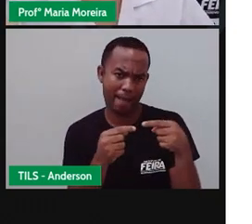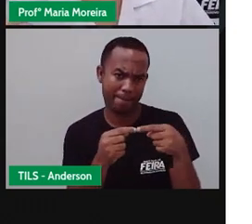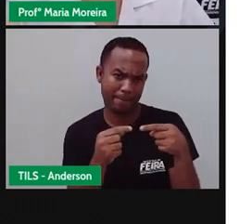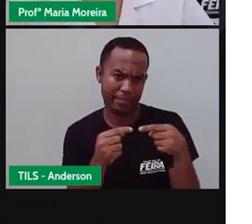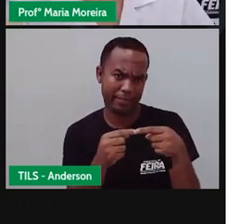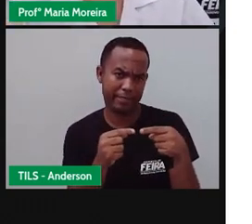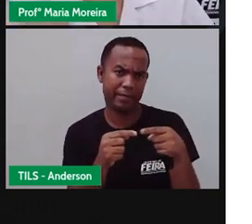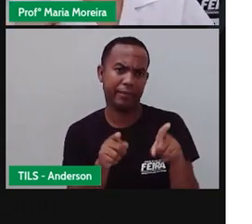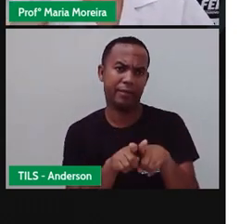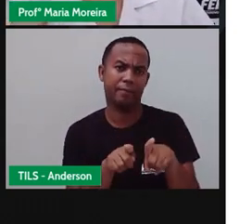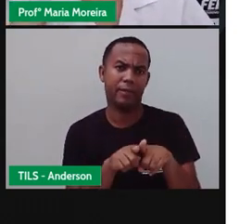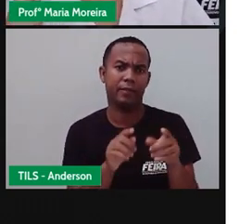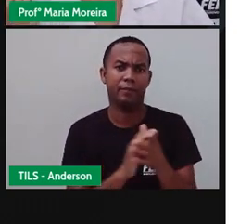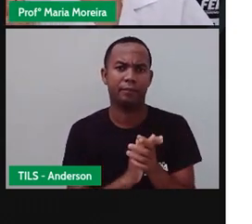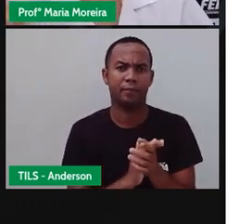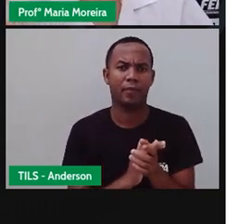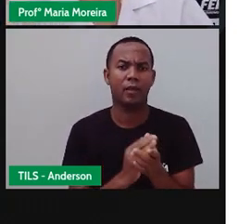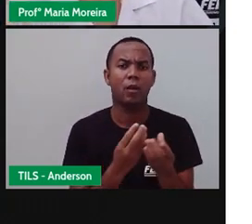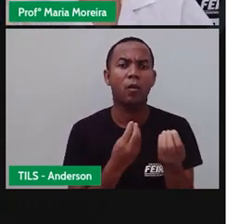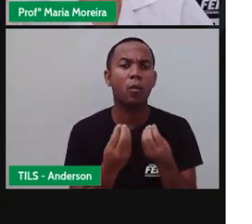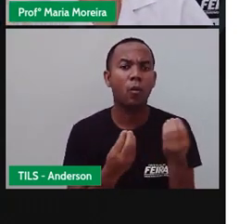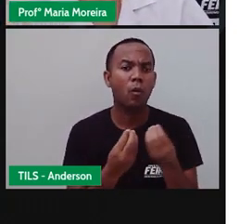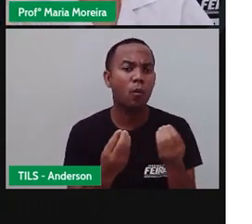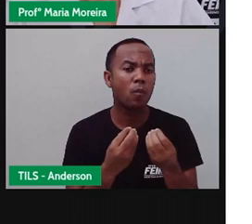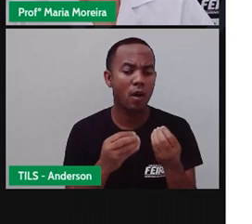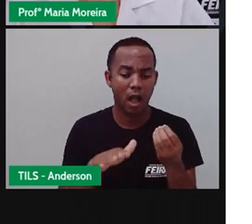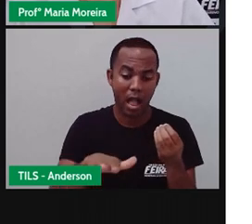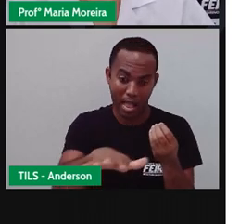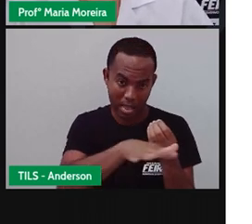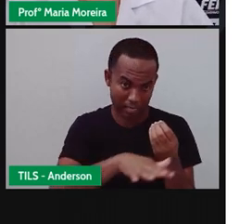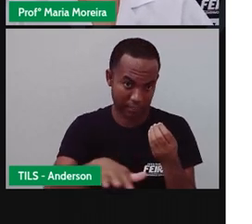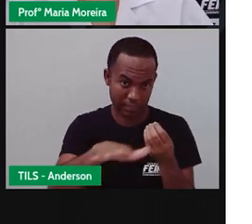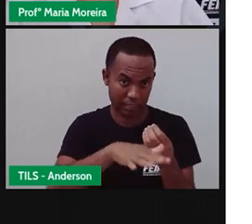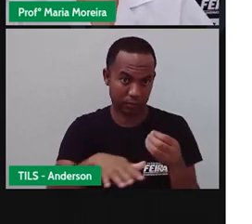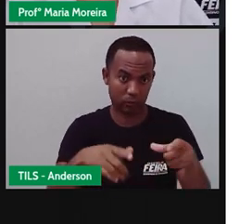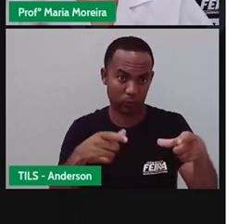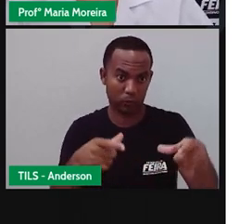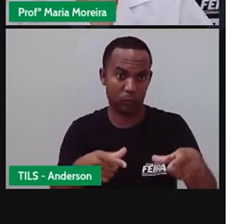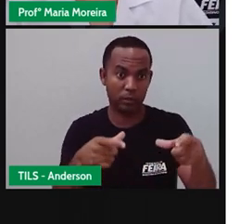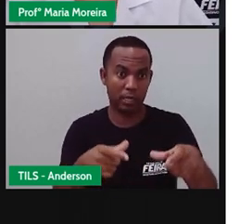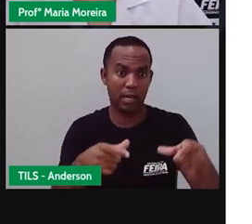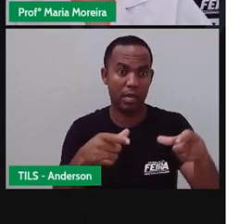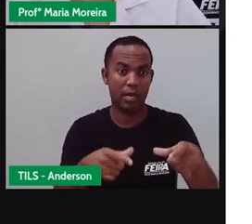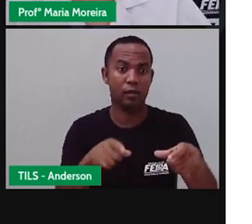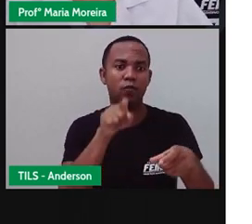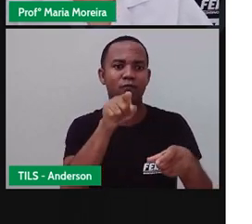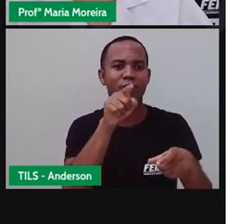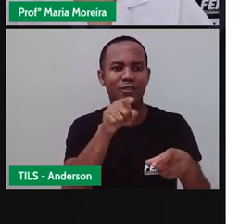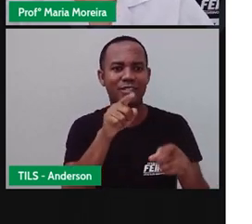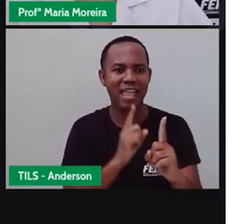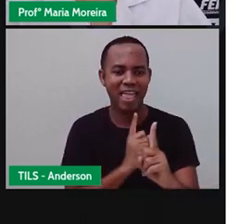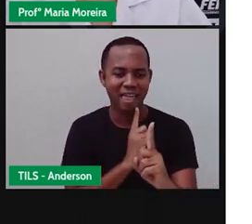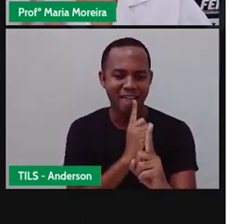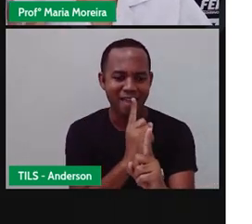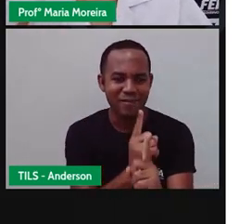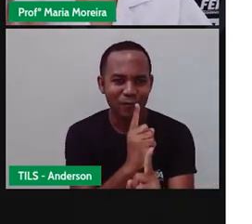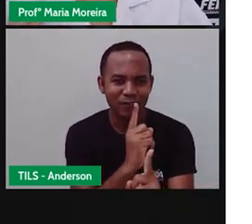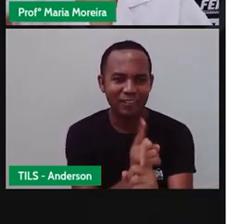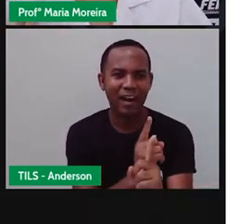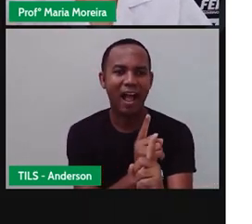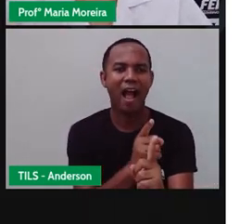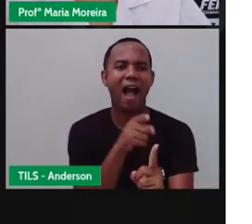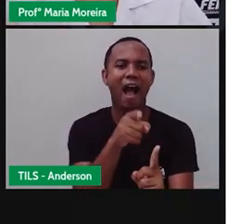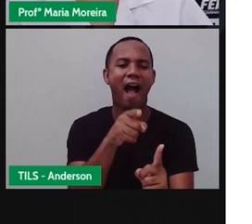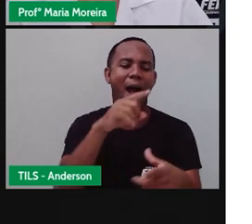que eles reproduzem uma determinada área do espaço. Para que, assim, possamos nos localizar. Então, uma da... A grande